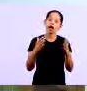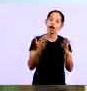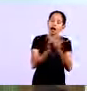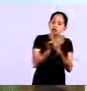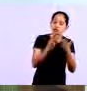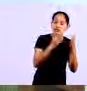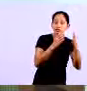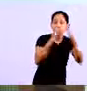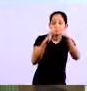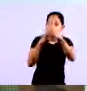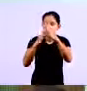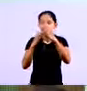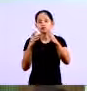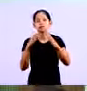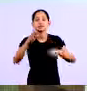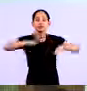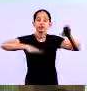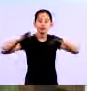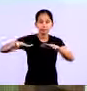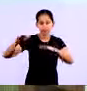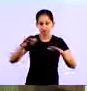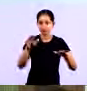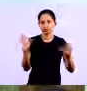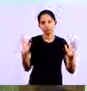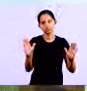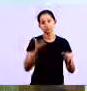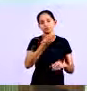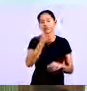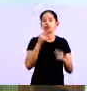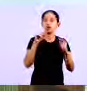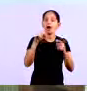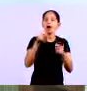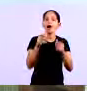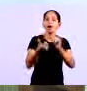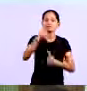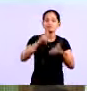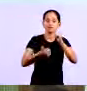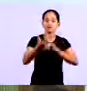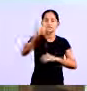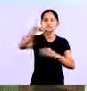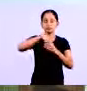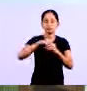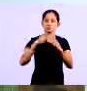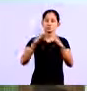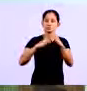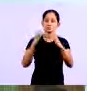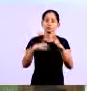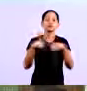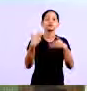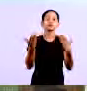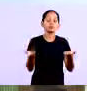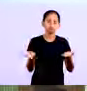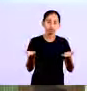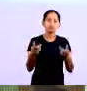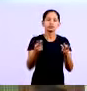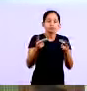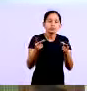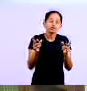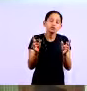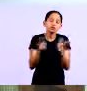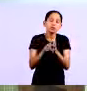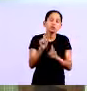você vai ter que analisar se vale a pena ou não fazer isso certo e essas condições vão ser estabelecidas pelo mercado e pelo segmento onde você atua tá